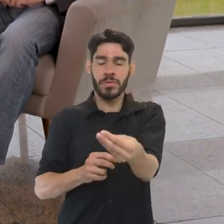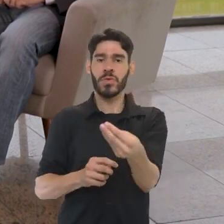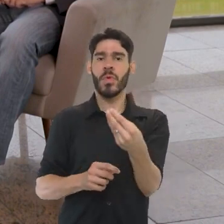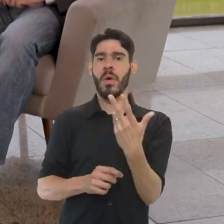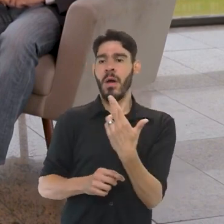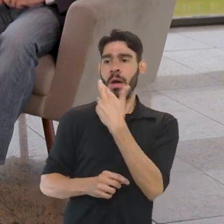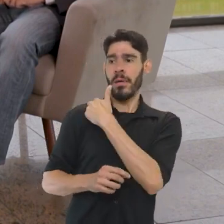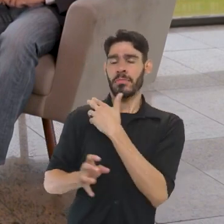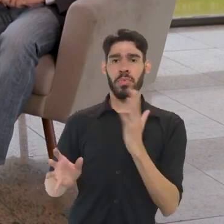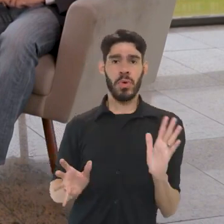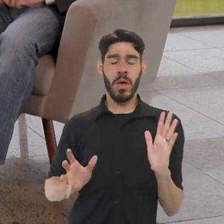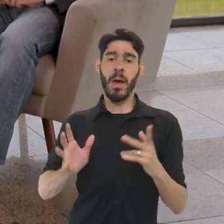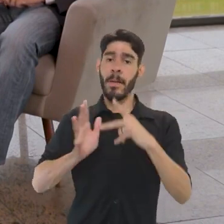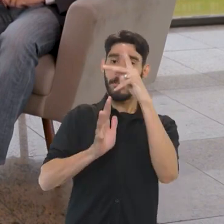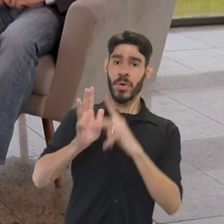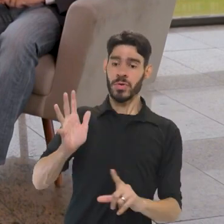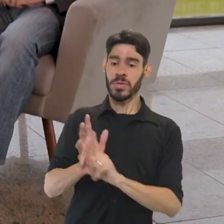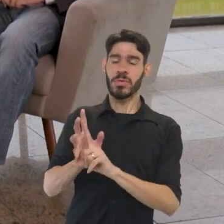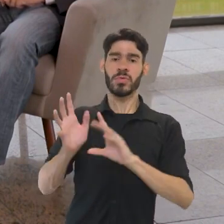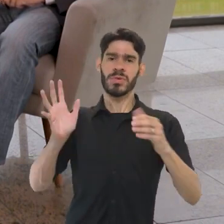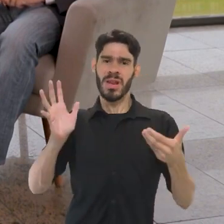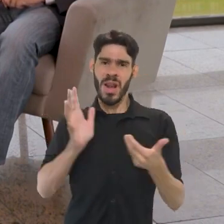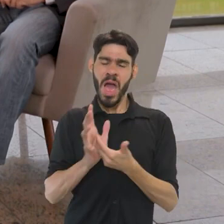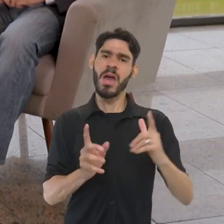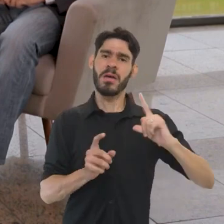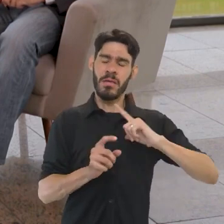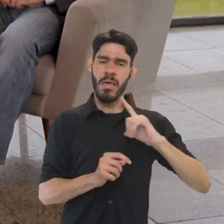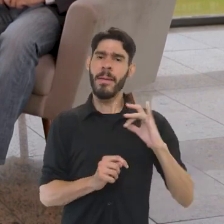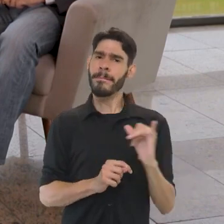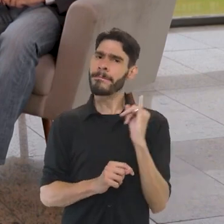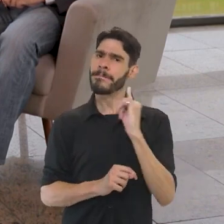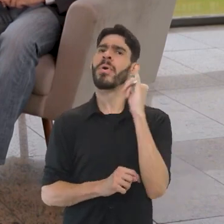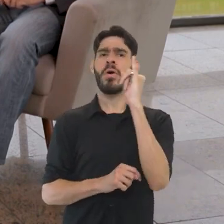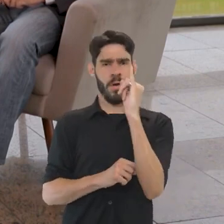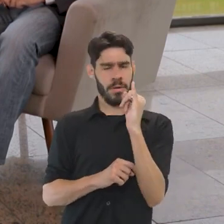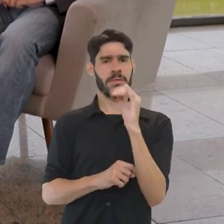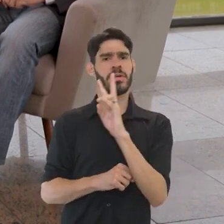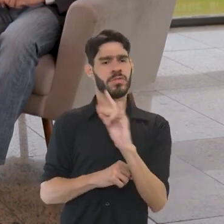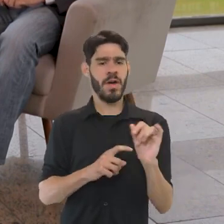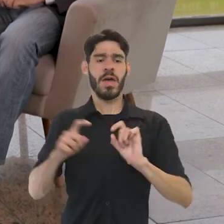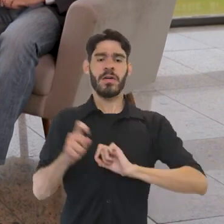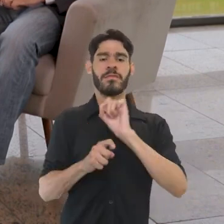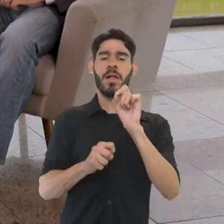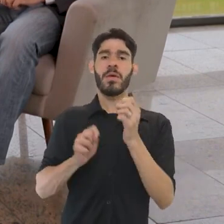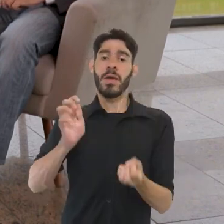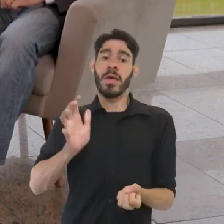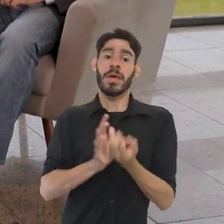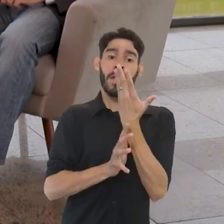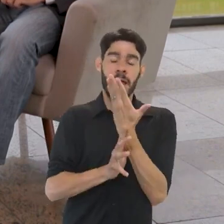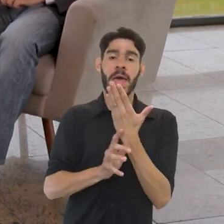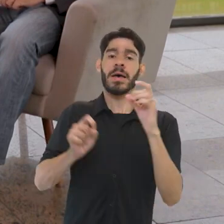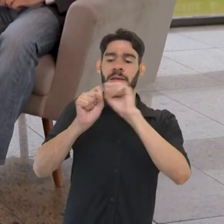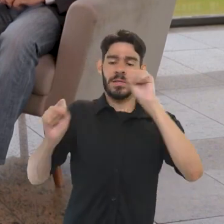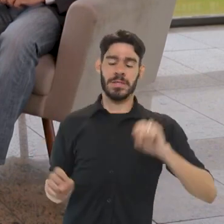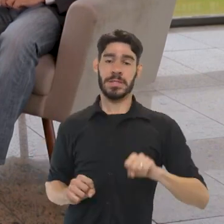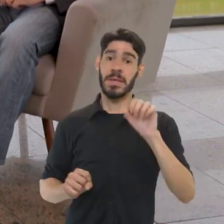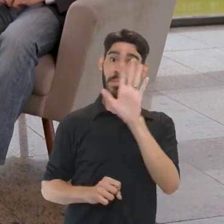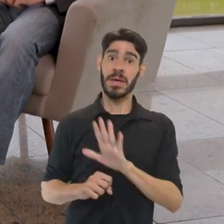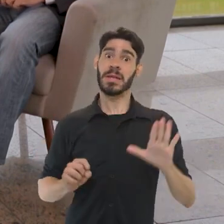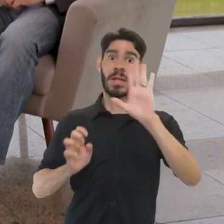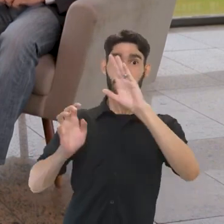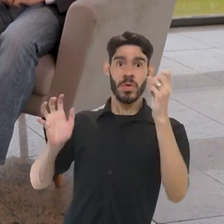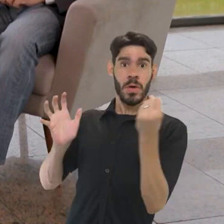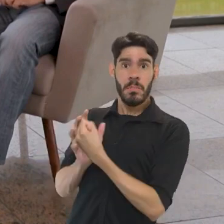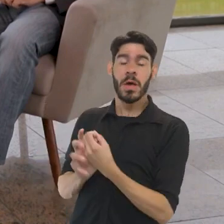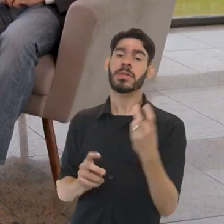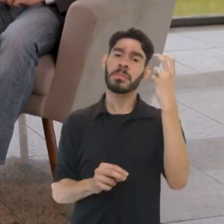corresponsabilidade. A gente tem um projeto de lei na Câmara que vai ser muito importante, que trata da implementação do Sistema Nacional